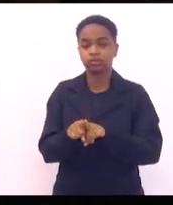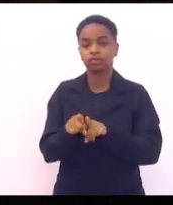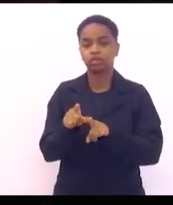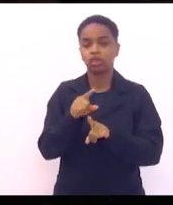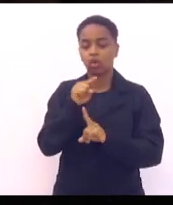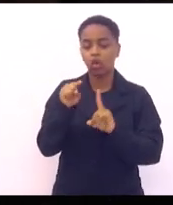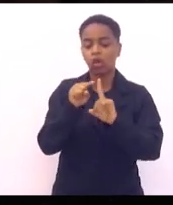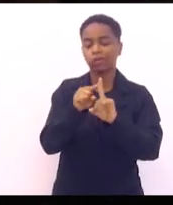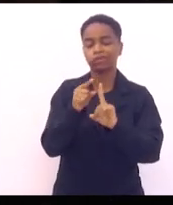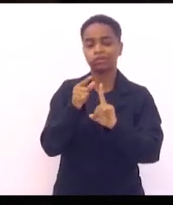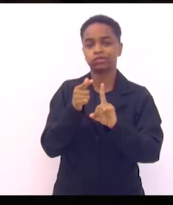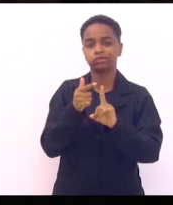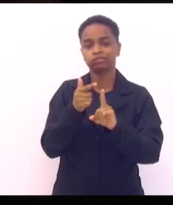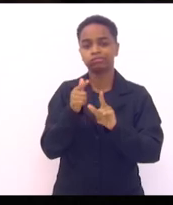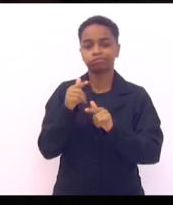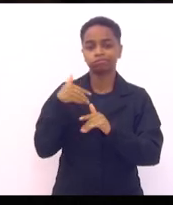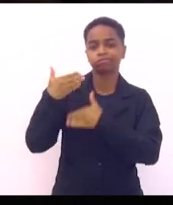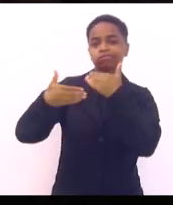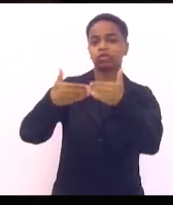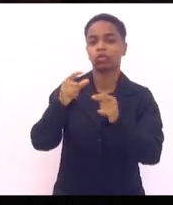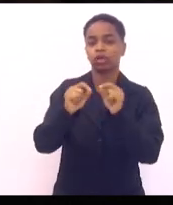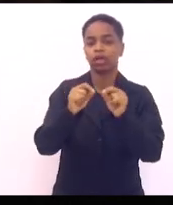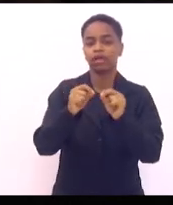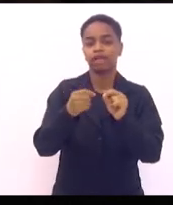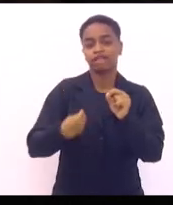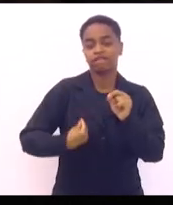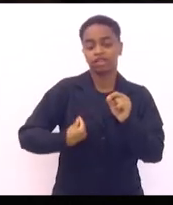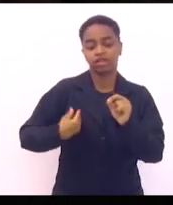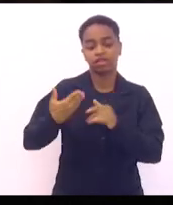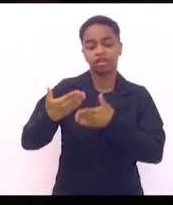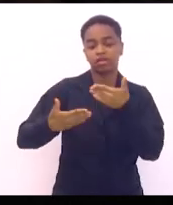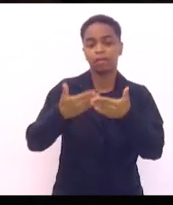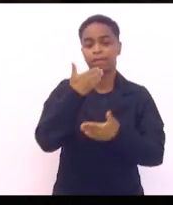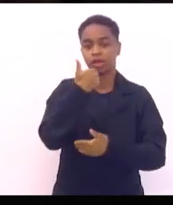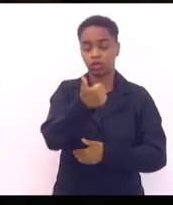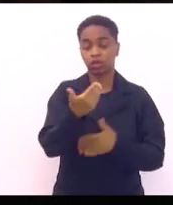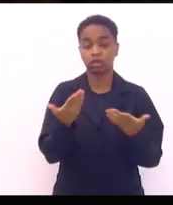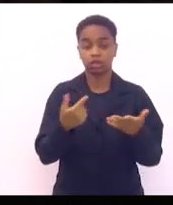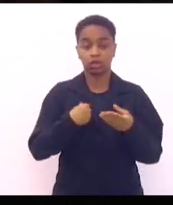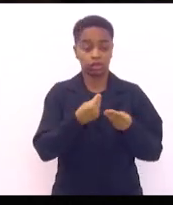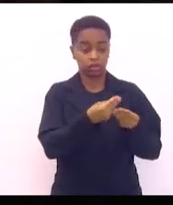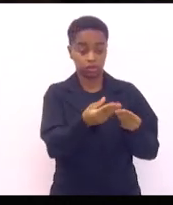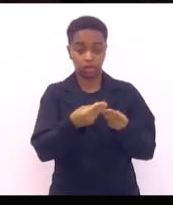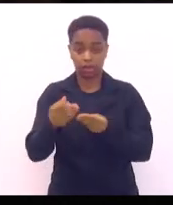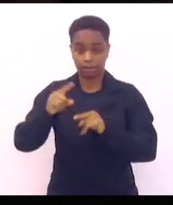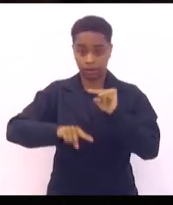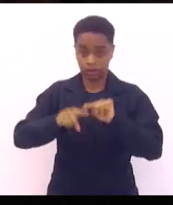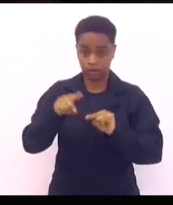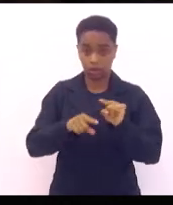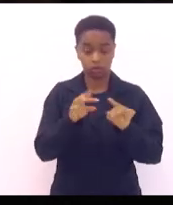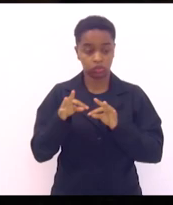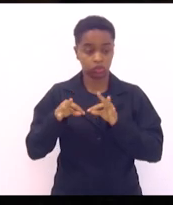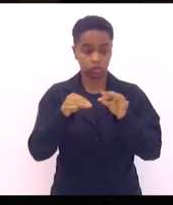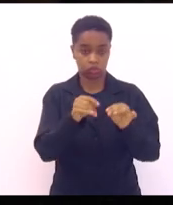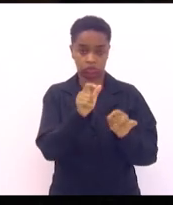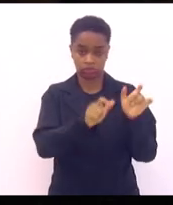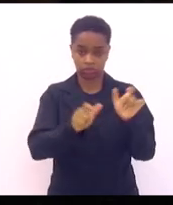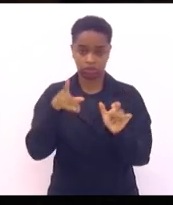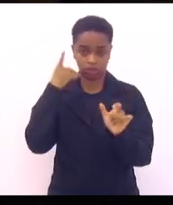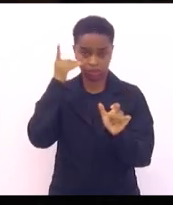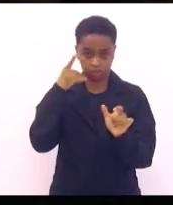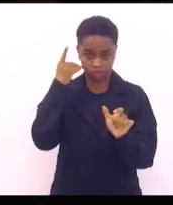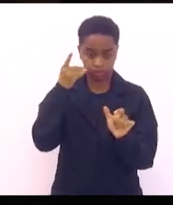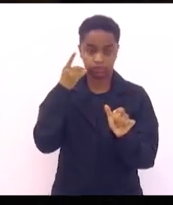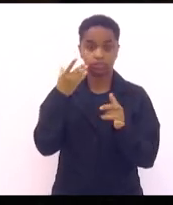nosso objetivo que é melhorar a vida das pessoas. Então, seu presidente, eu estou disponibilizando esse material para todos os deputados, para